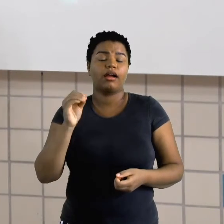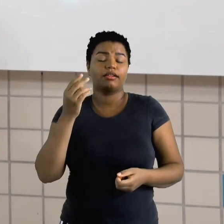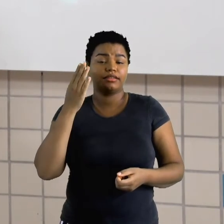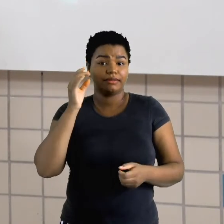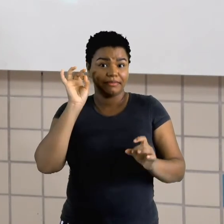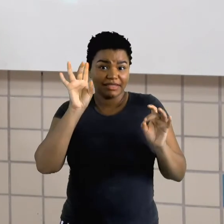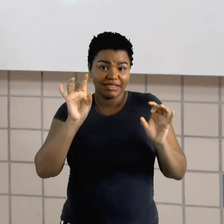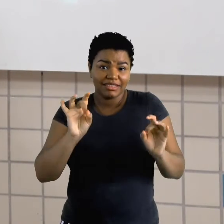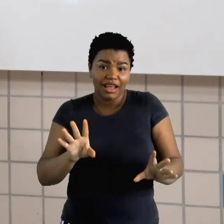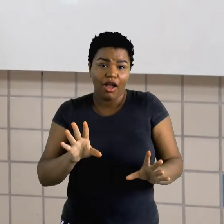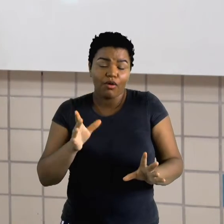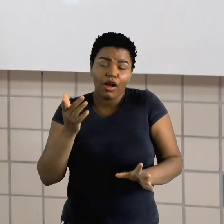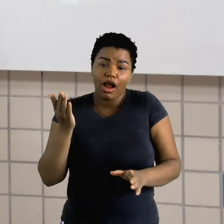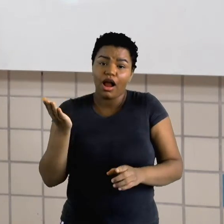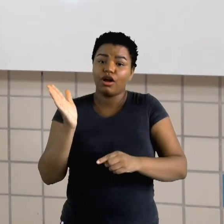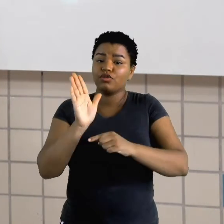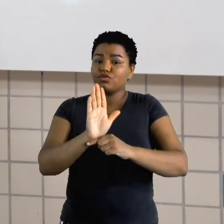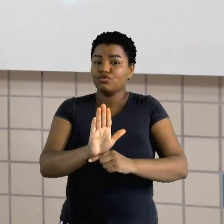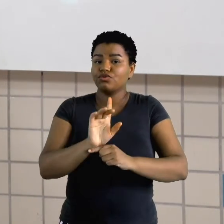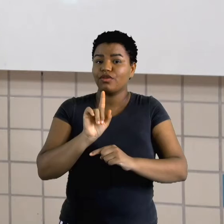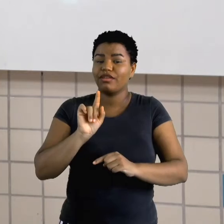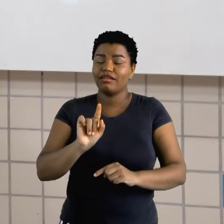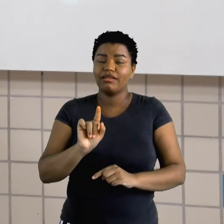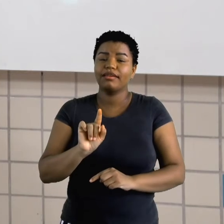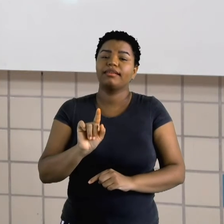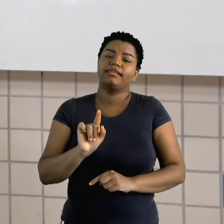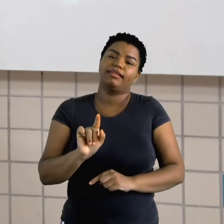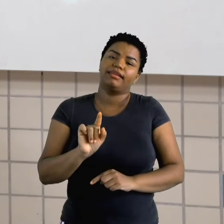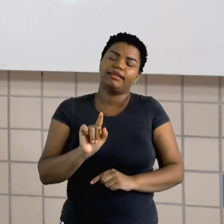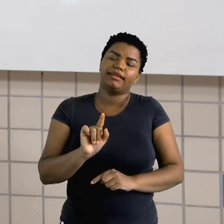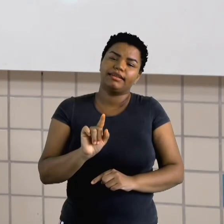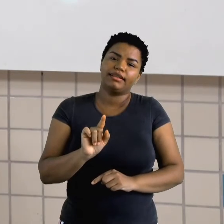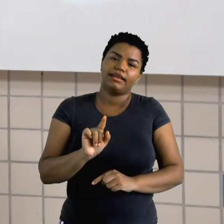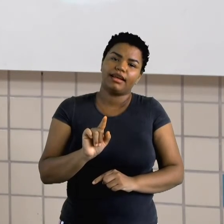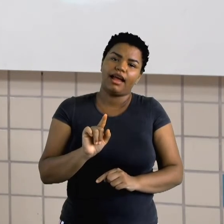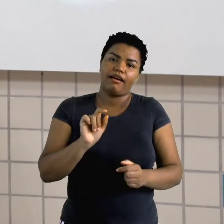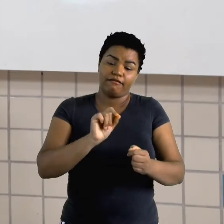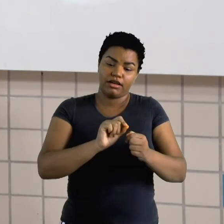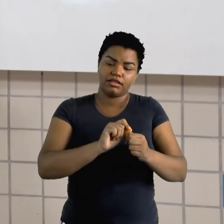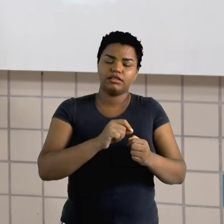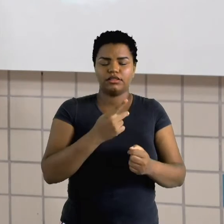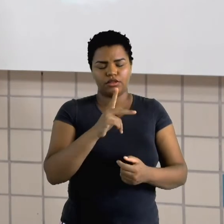ele escrevia os seus... fazia os seus poemas.